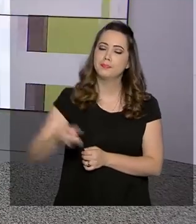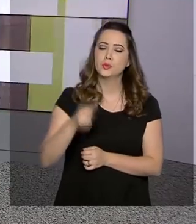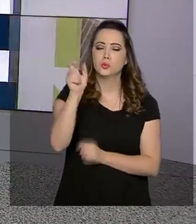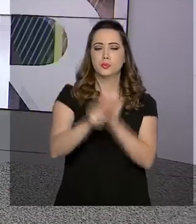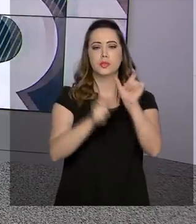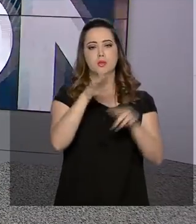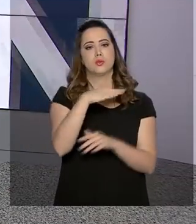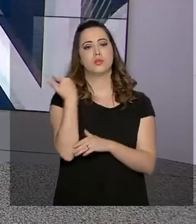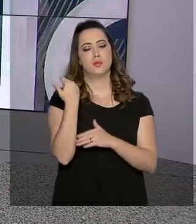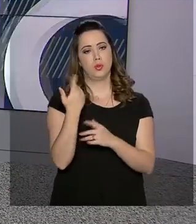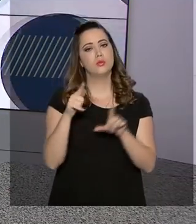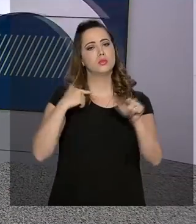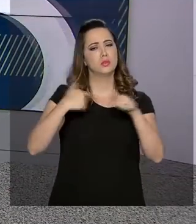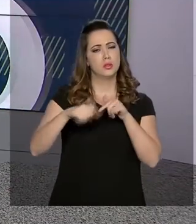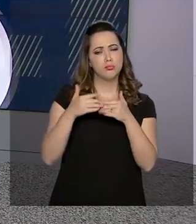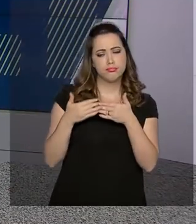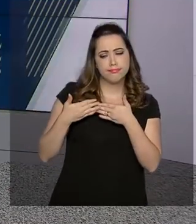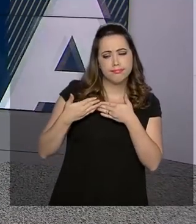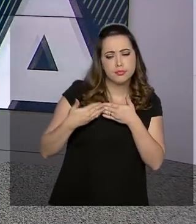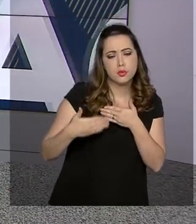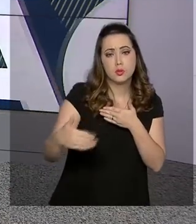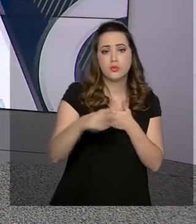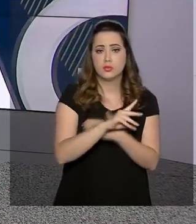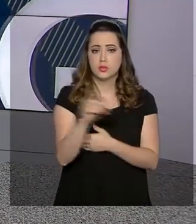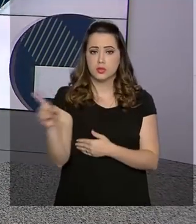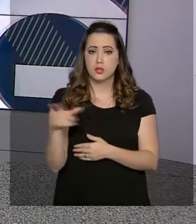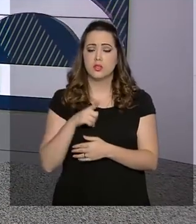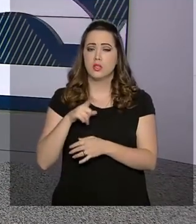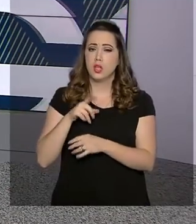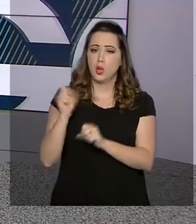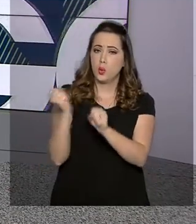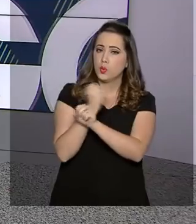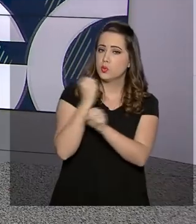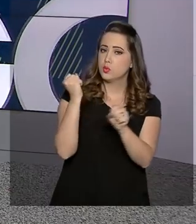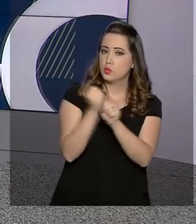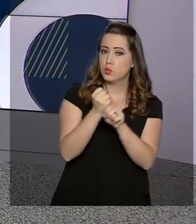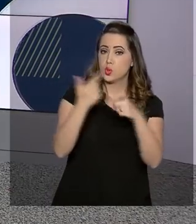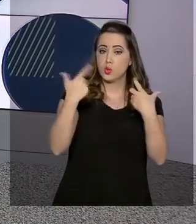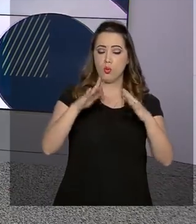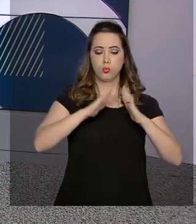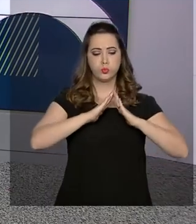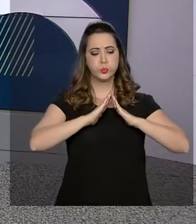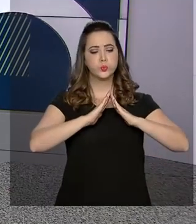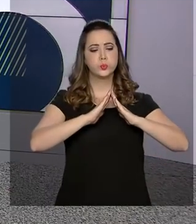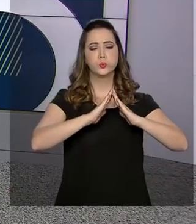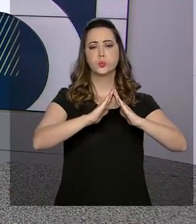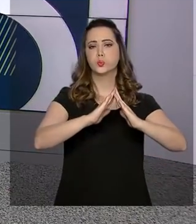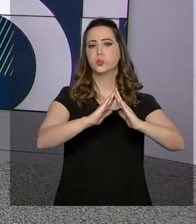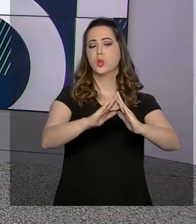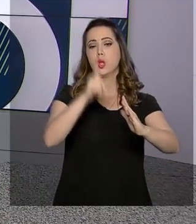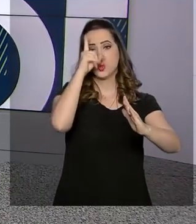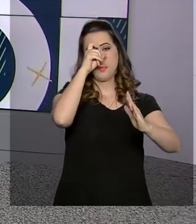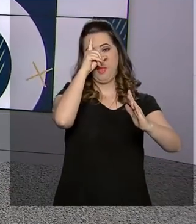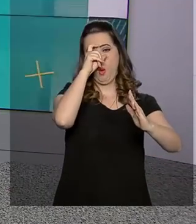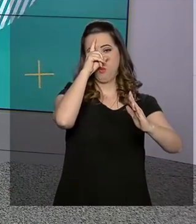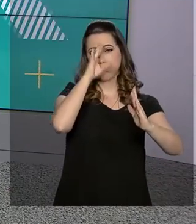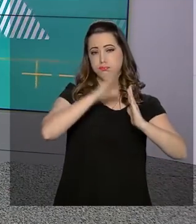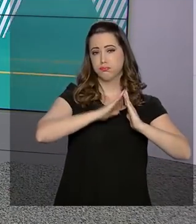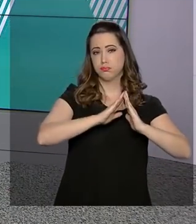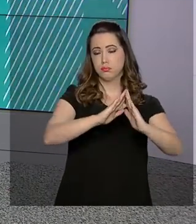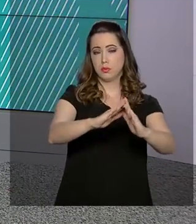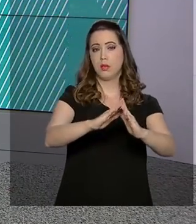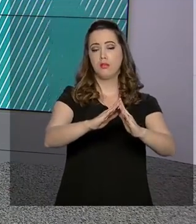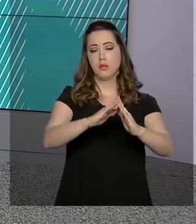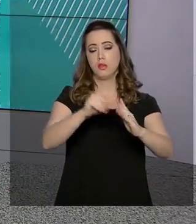Força Nacional previstas para os próximos dias estão a reconstrução do telhado do Hospital Central da cidade de Beira